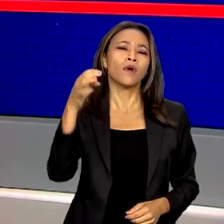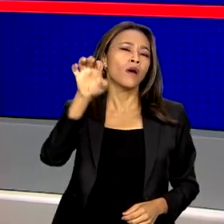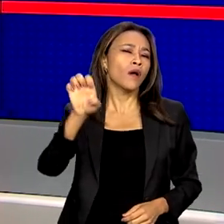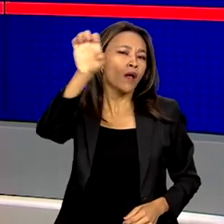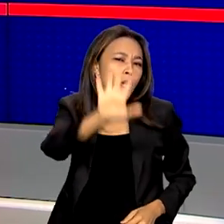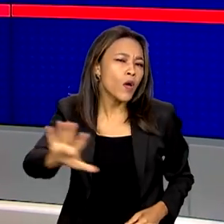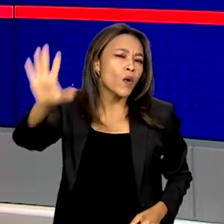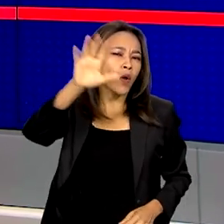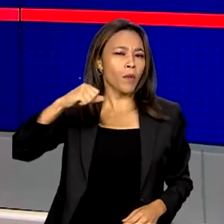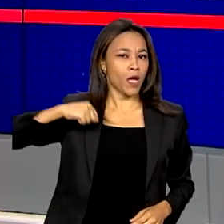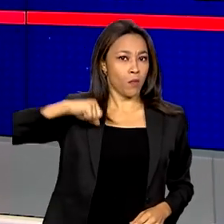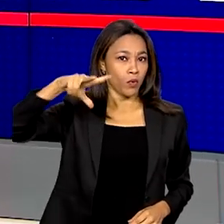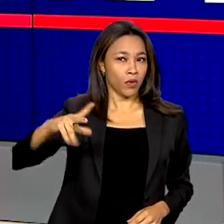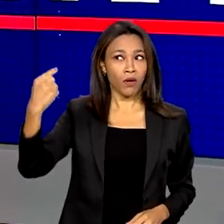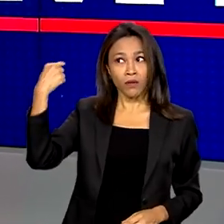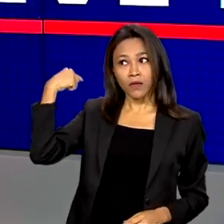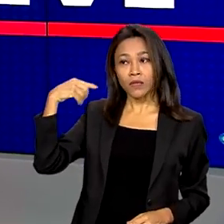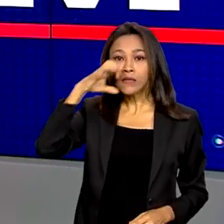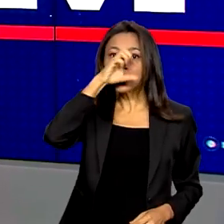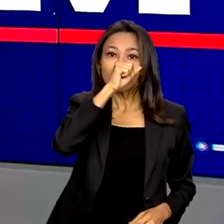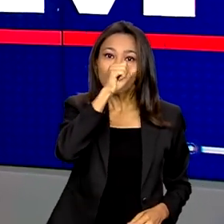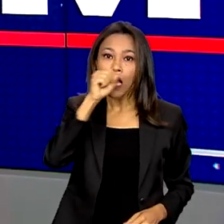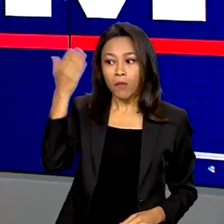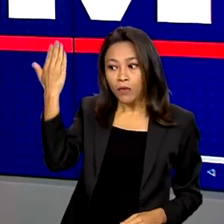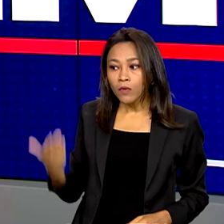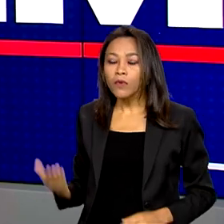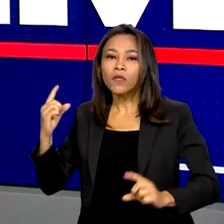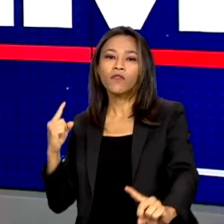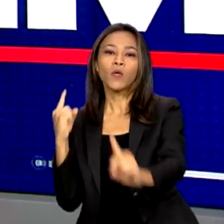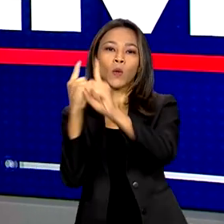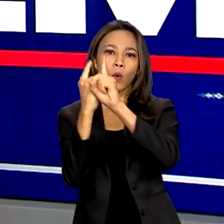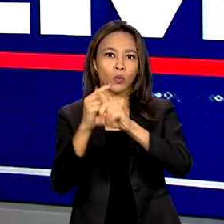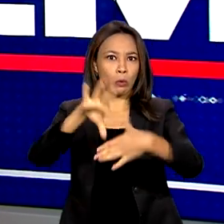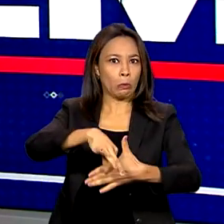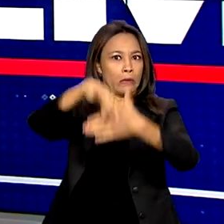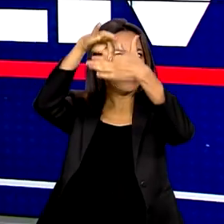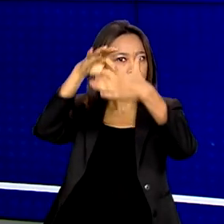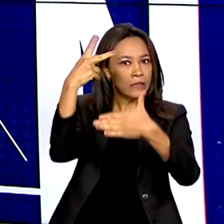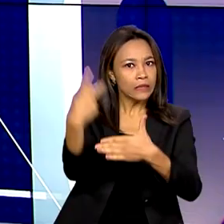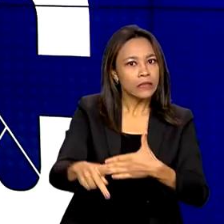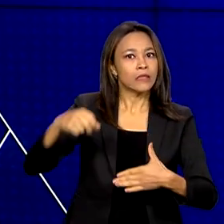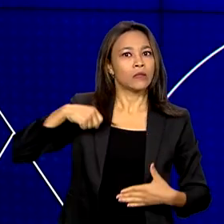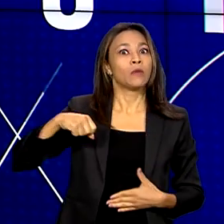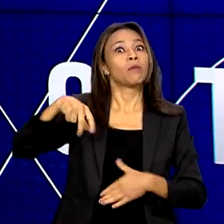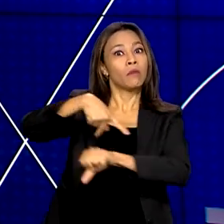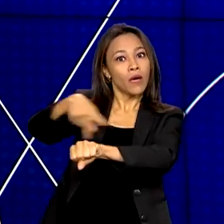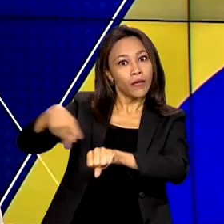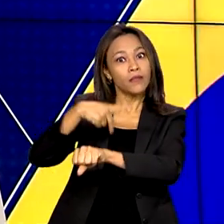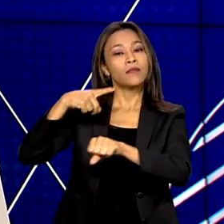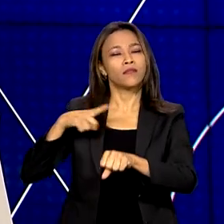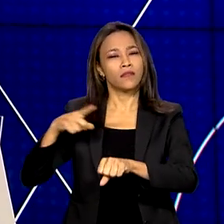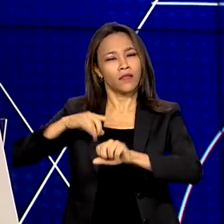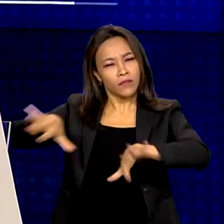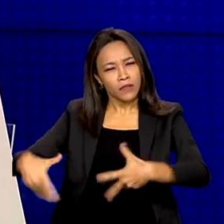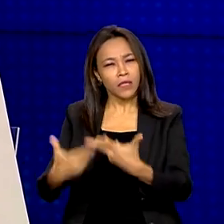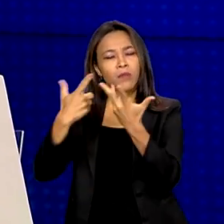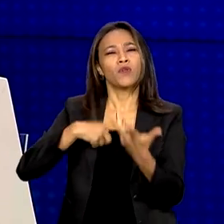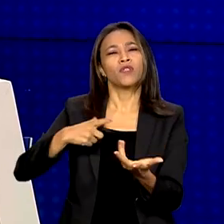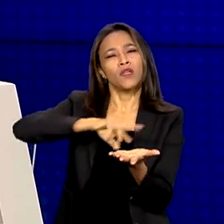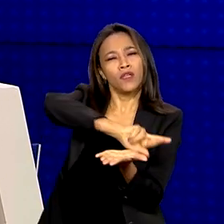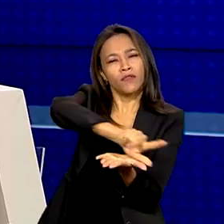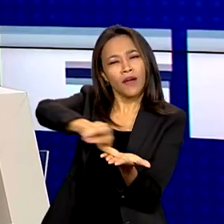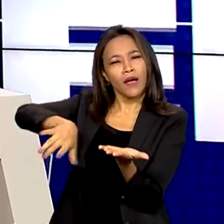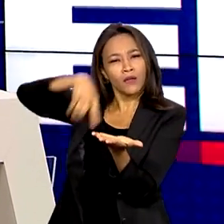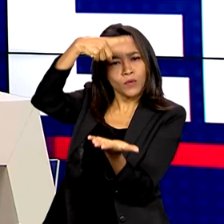Em Portugal, desde sábado, Lula teve encontro com o líder do país, participou de cerimônias e fechou vários acordos comerciais.